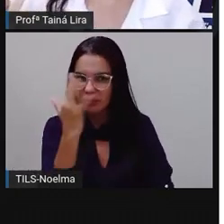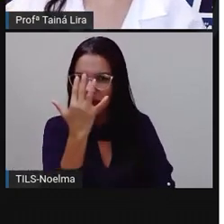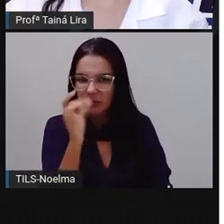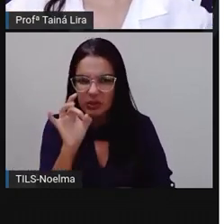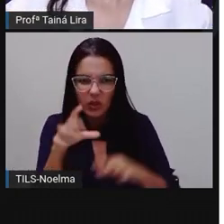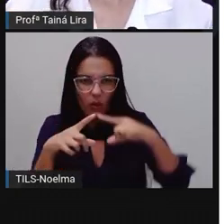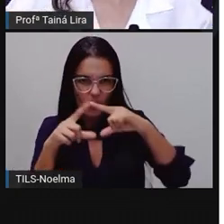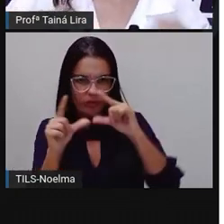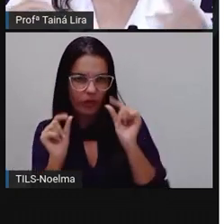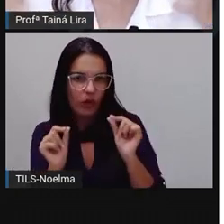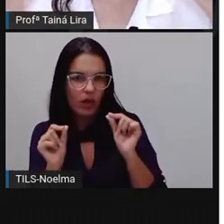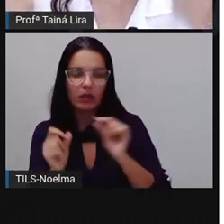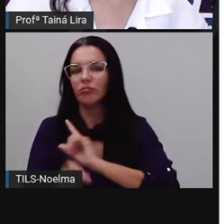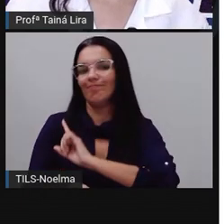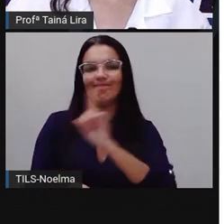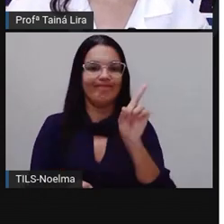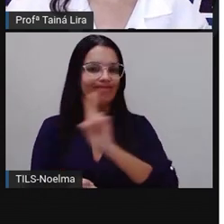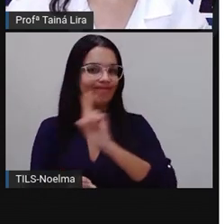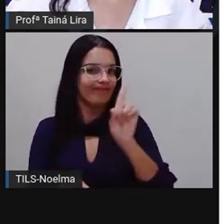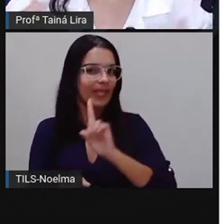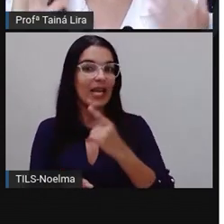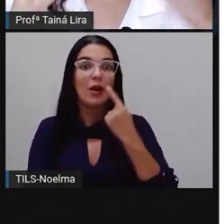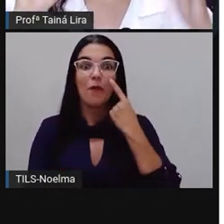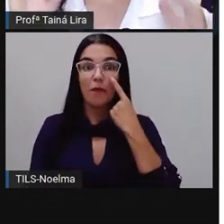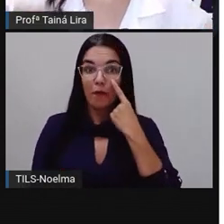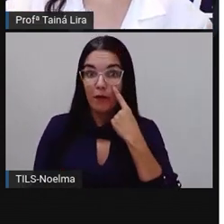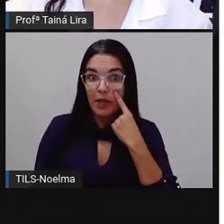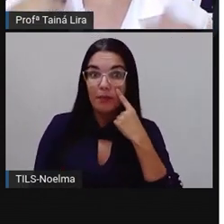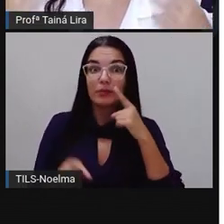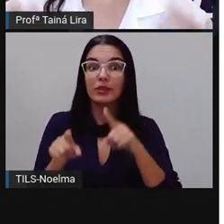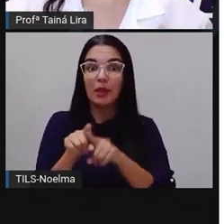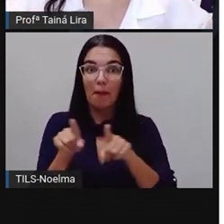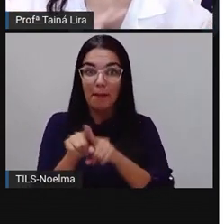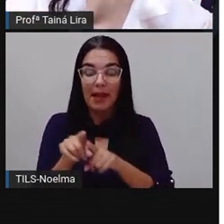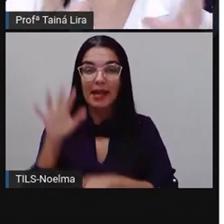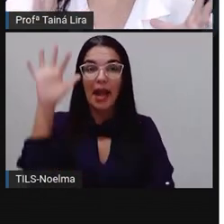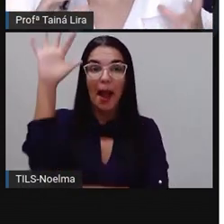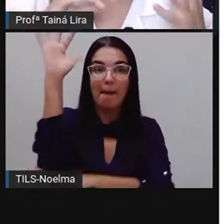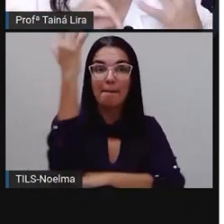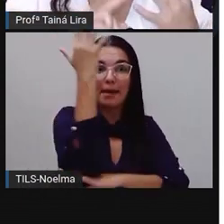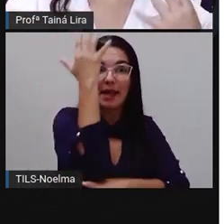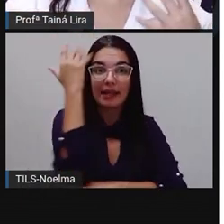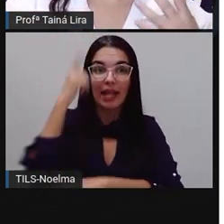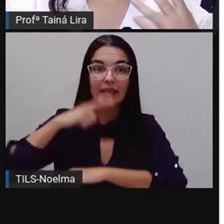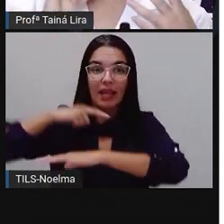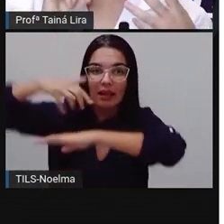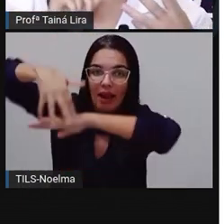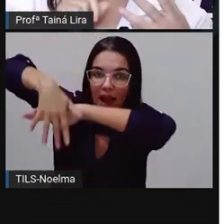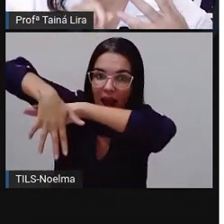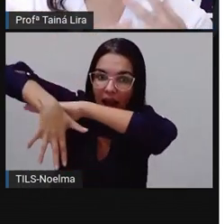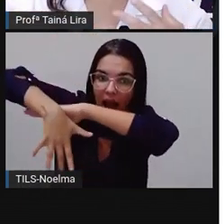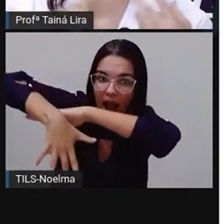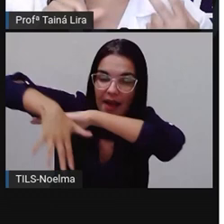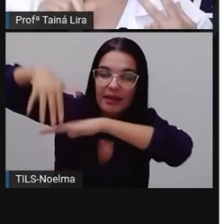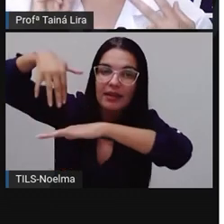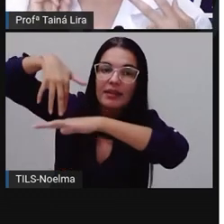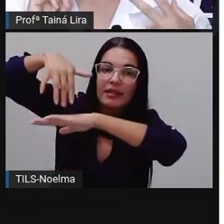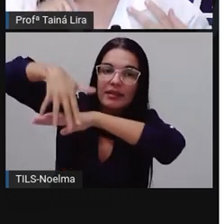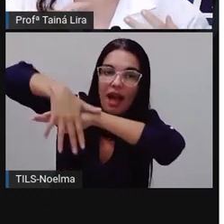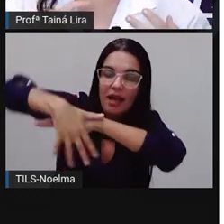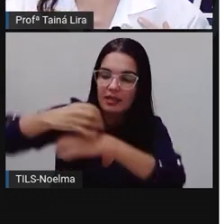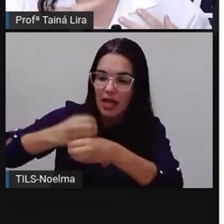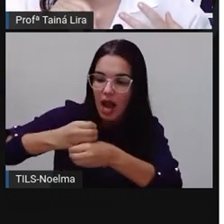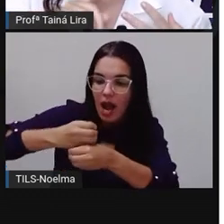folhas. Não. Nós vimos também nas aulas anteriores que a planta, né, tem ali raiz, caule,